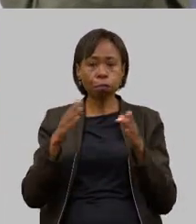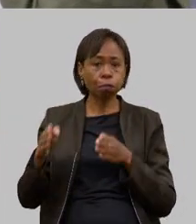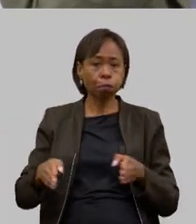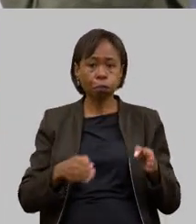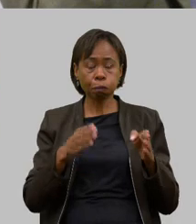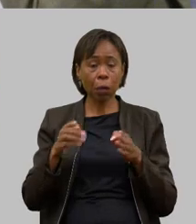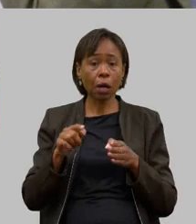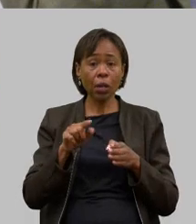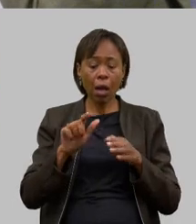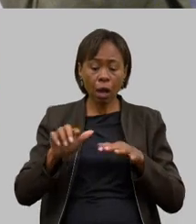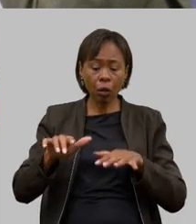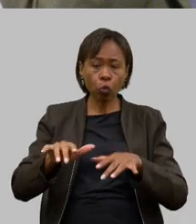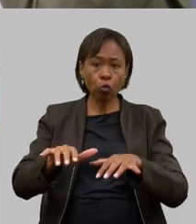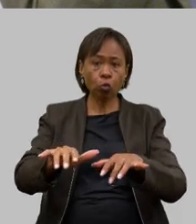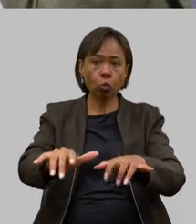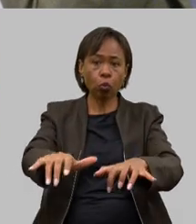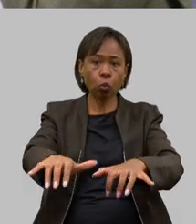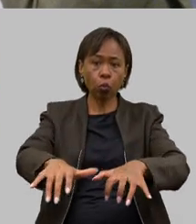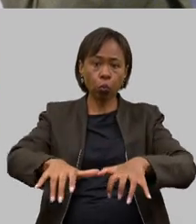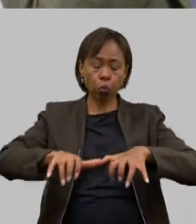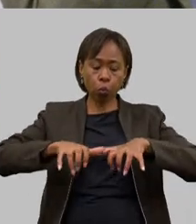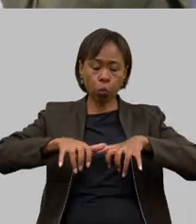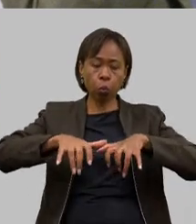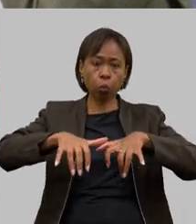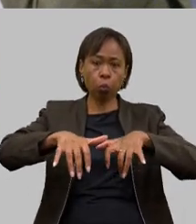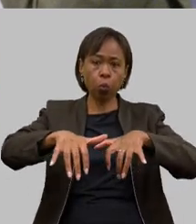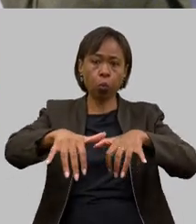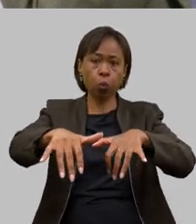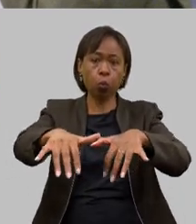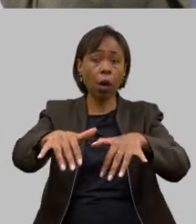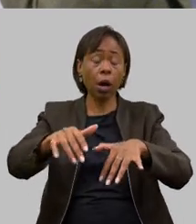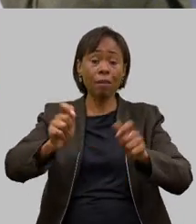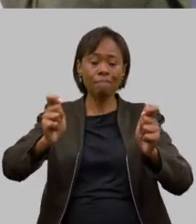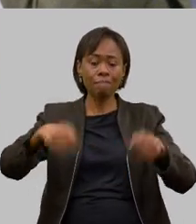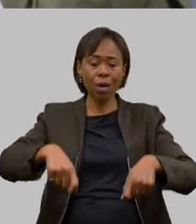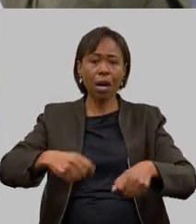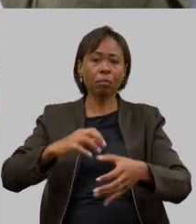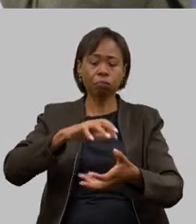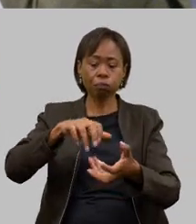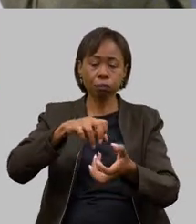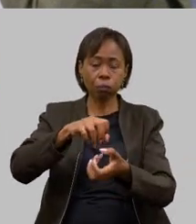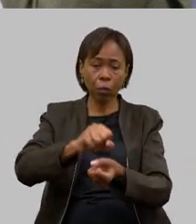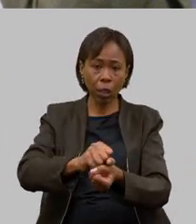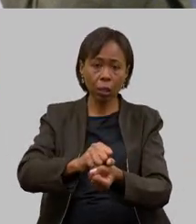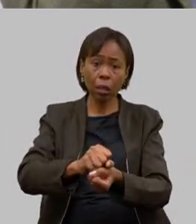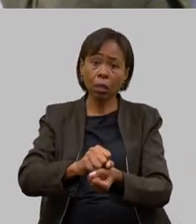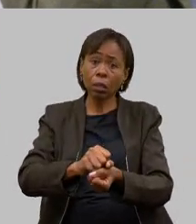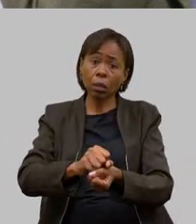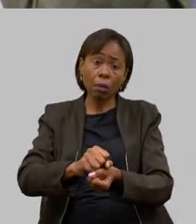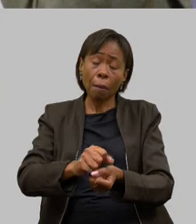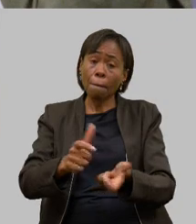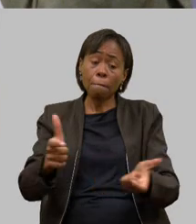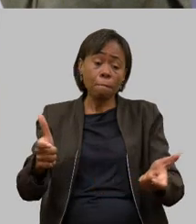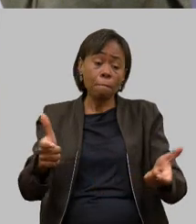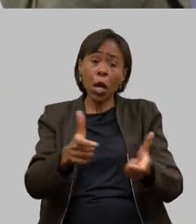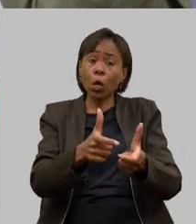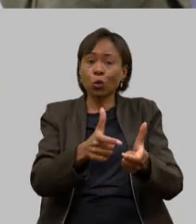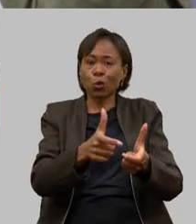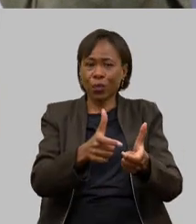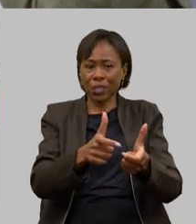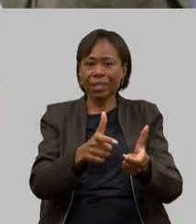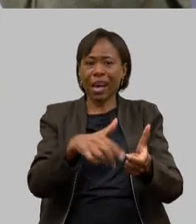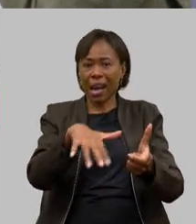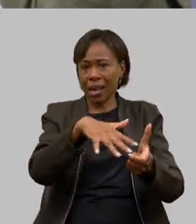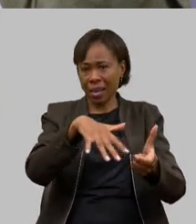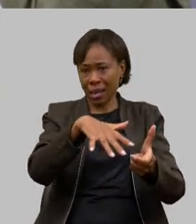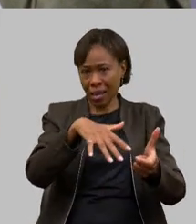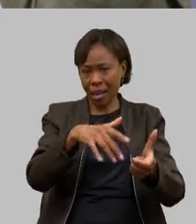sustentável e eficiente você irá exigir muito menos área para poder plantar então é